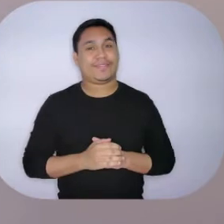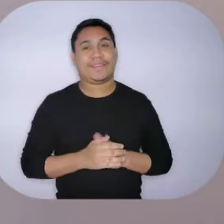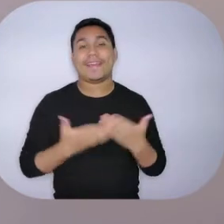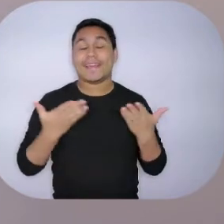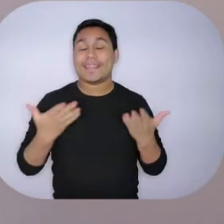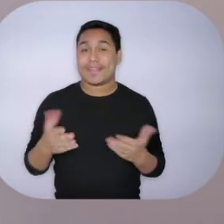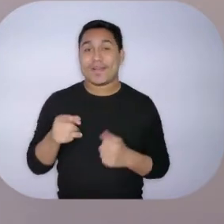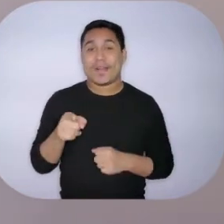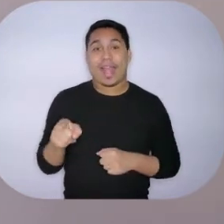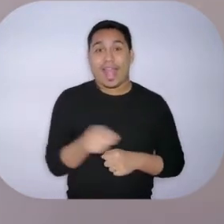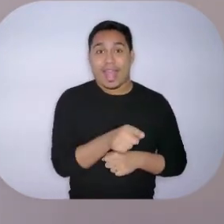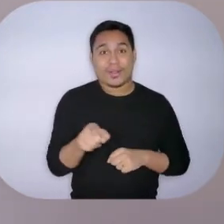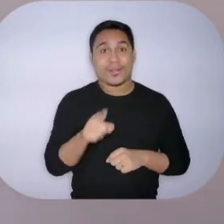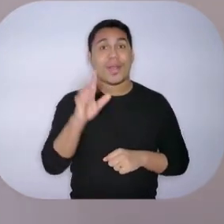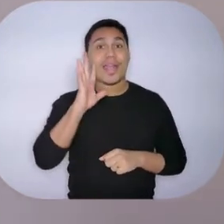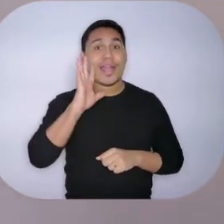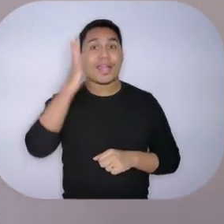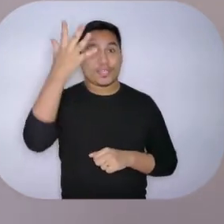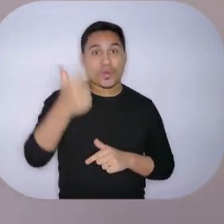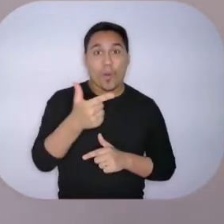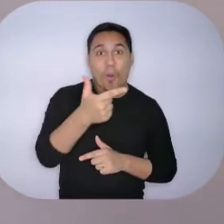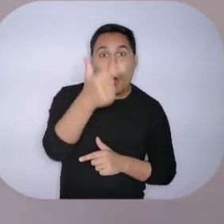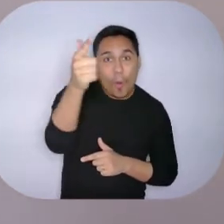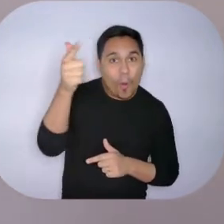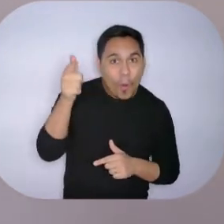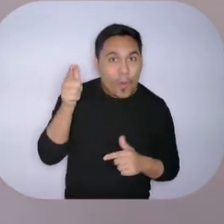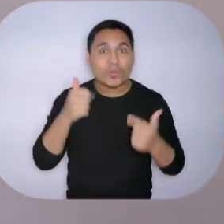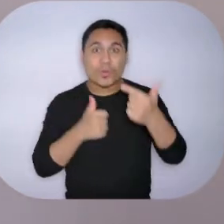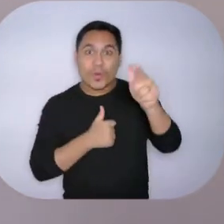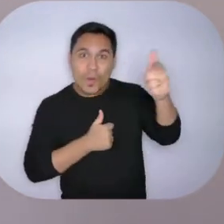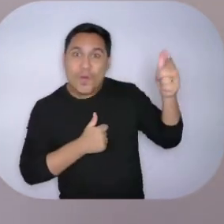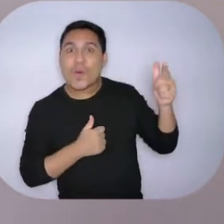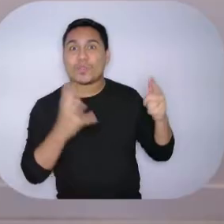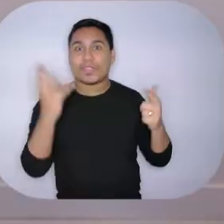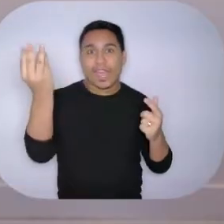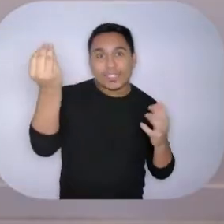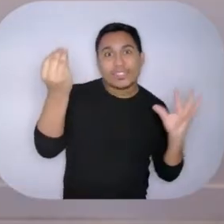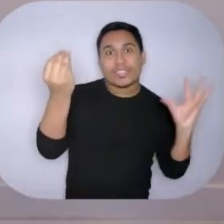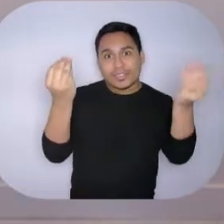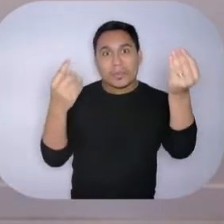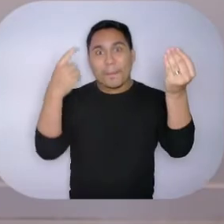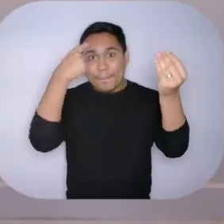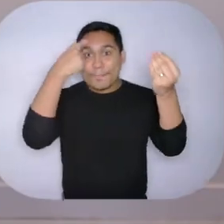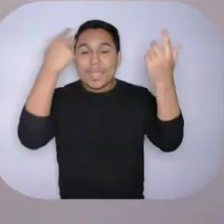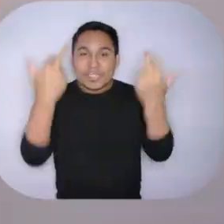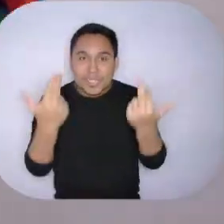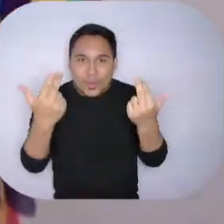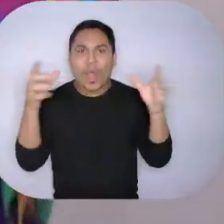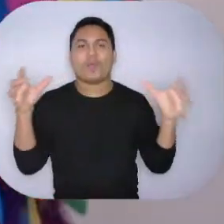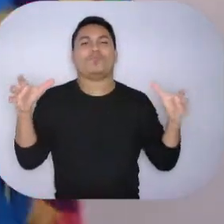resolveram sempre se juntar com outros artistas que pensassem como elas.